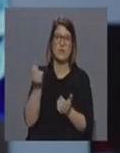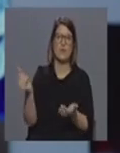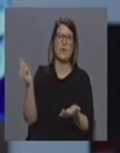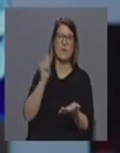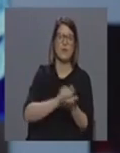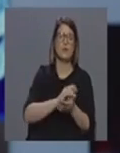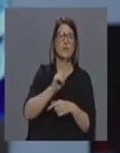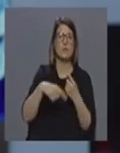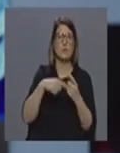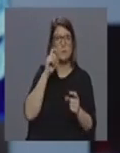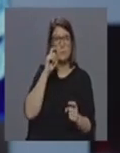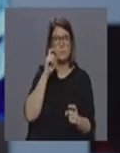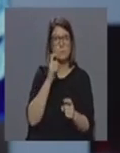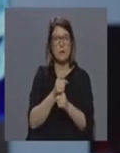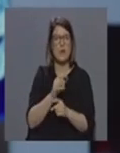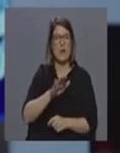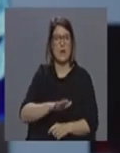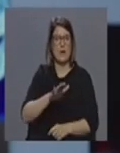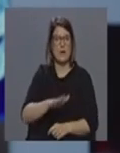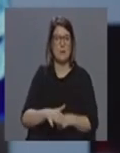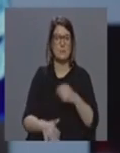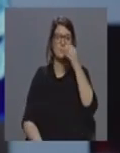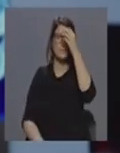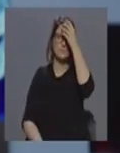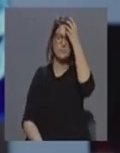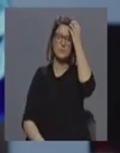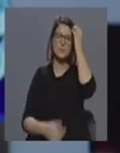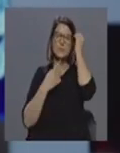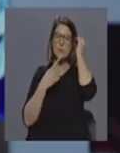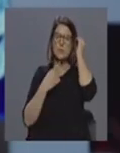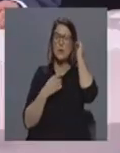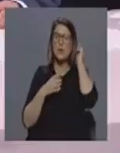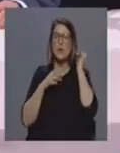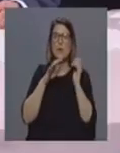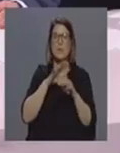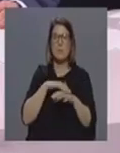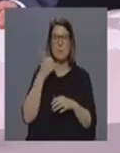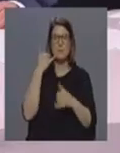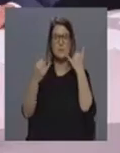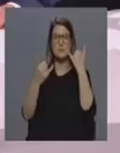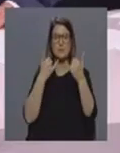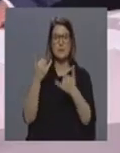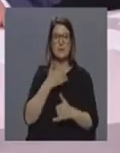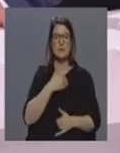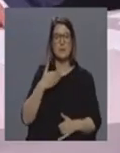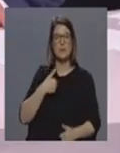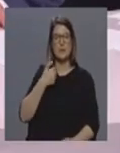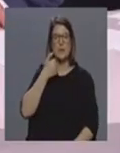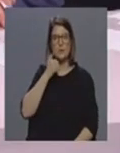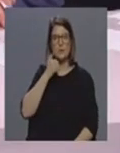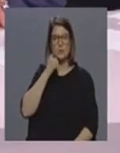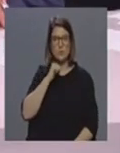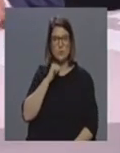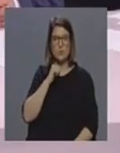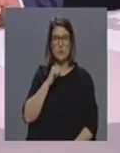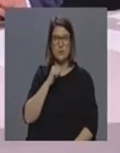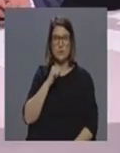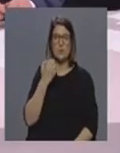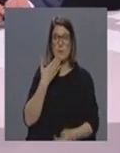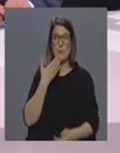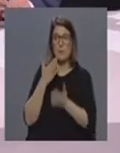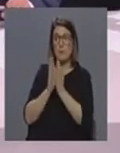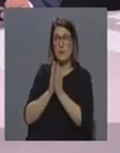acompanhamento uma motorização também das suas estadia cá mas aqui deixa-me só perguntar face a esse volume de chamadas para a linha de saúde do Açores aliás que é solicitada aos